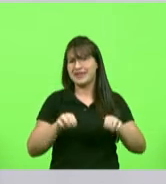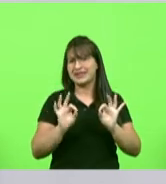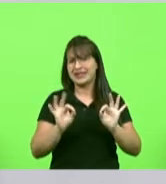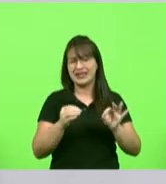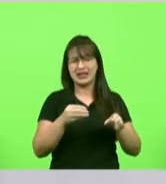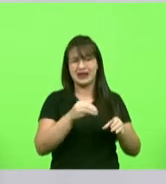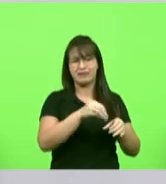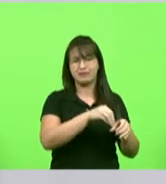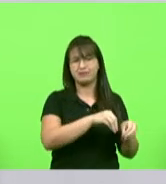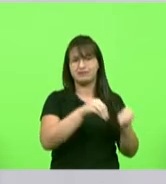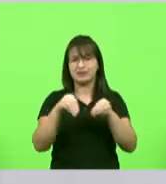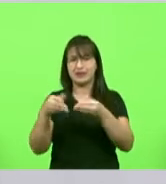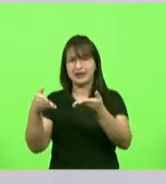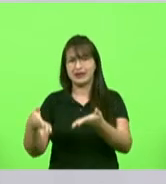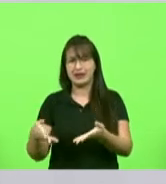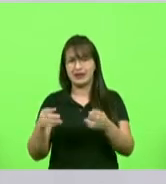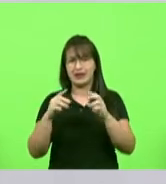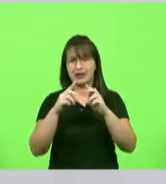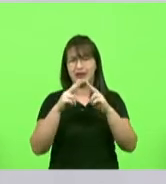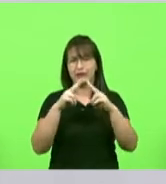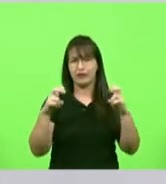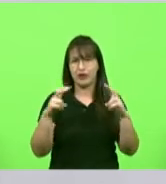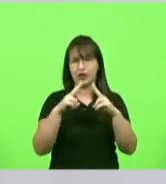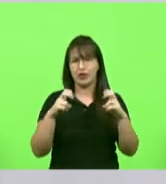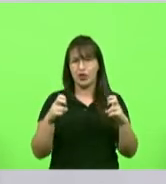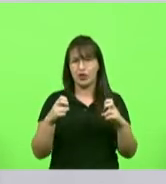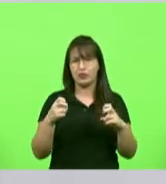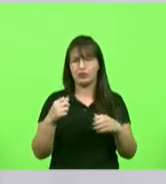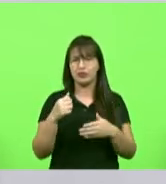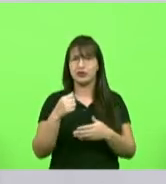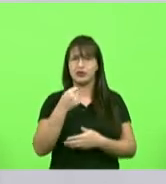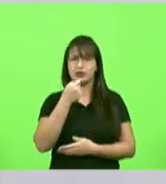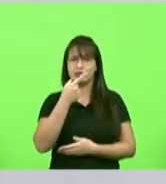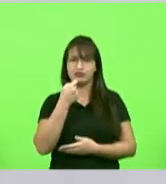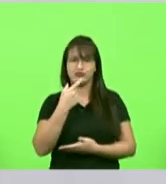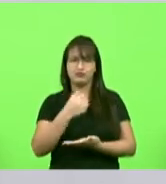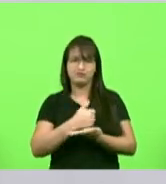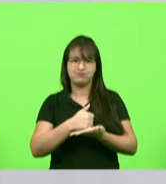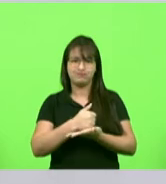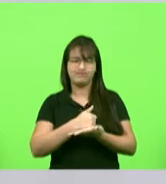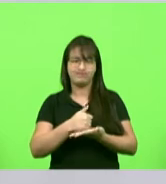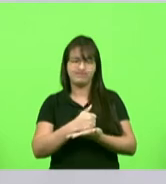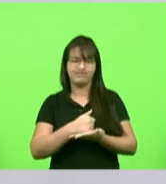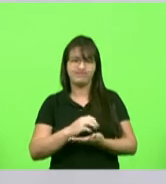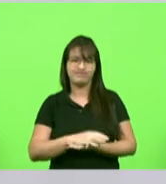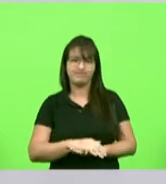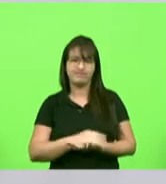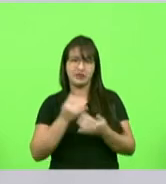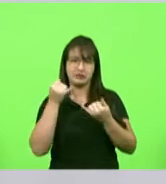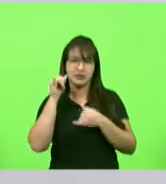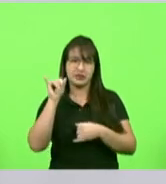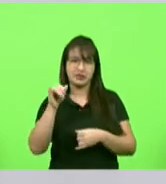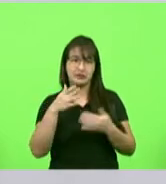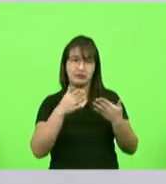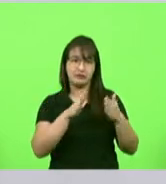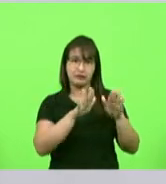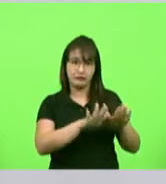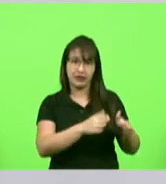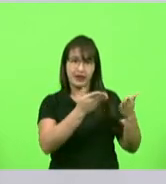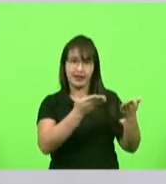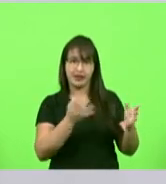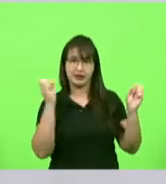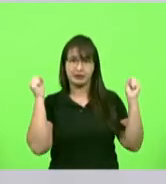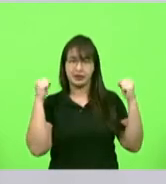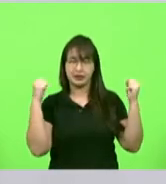envolveram nas campanhas da pequena Sofia Helena e eu trago aqui um pedido de informação senhor presidente